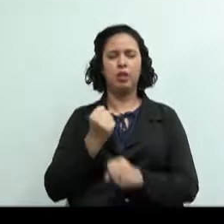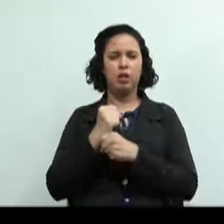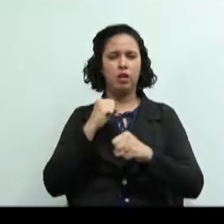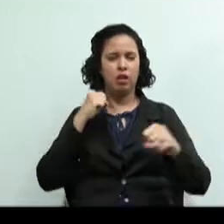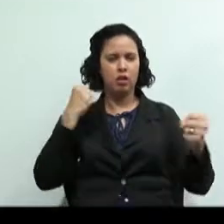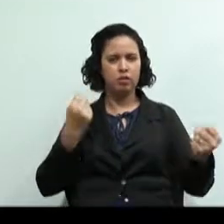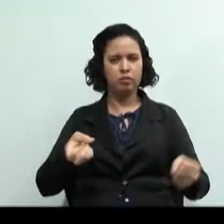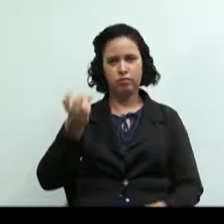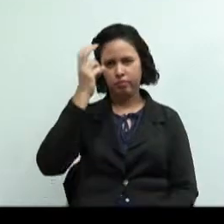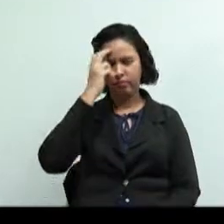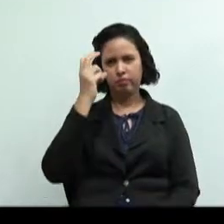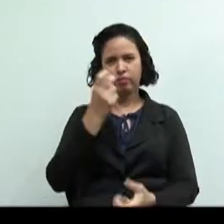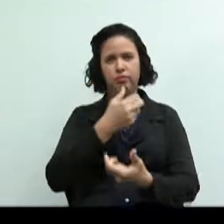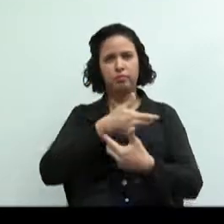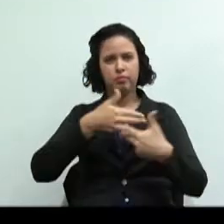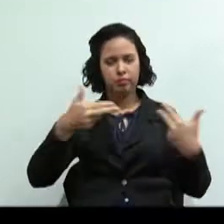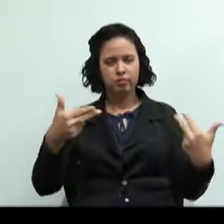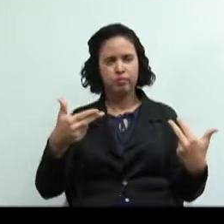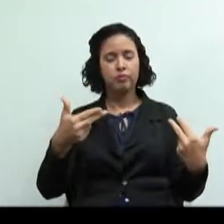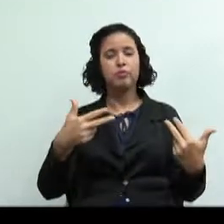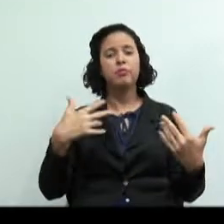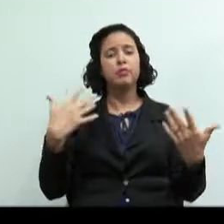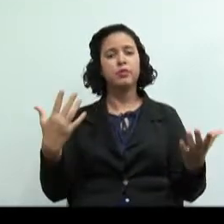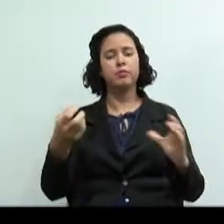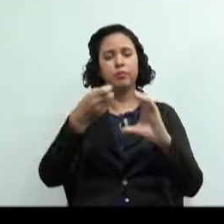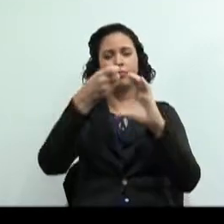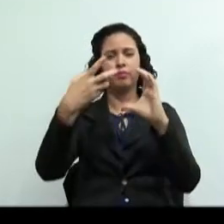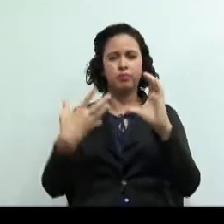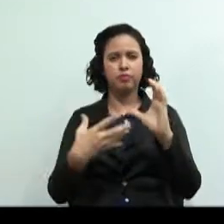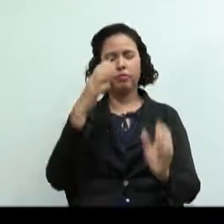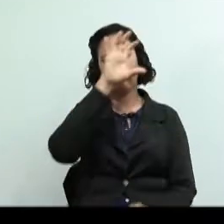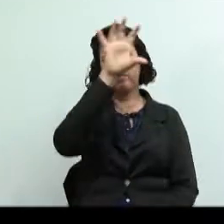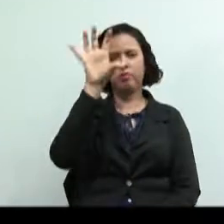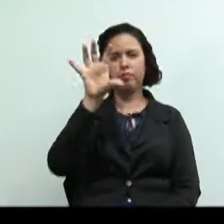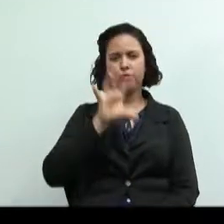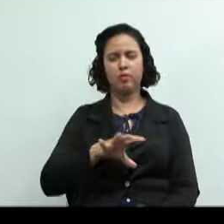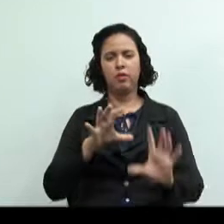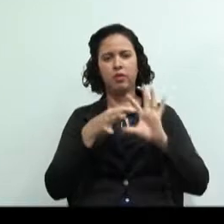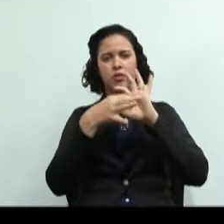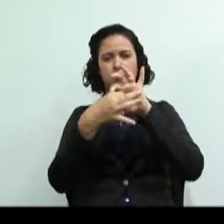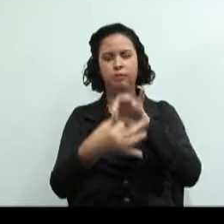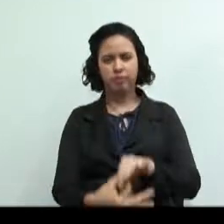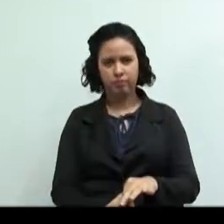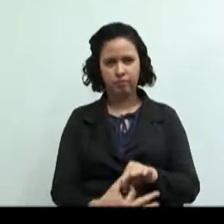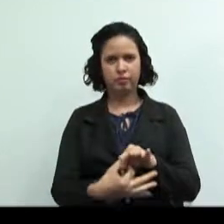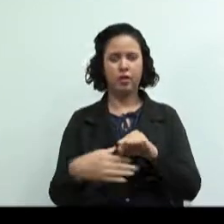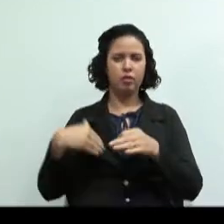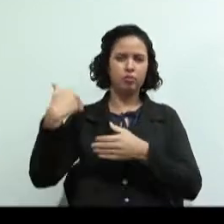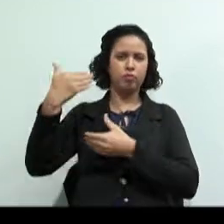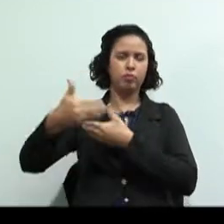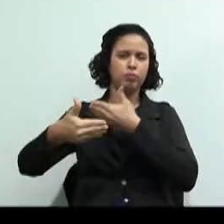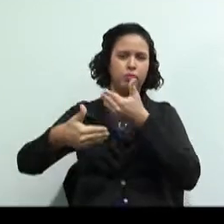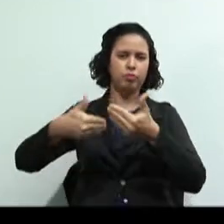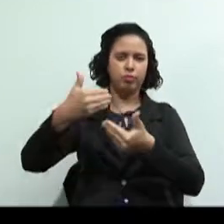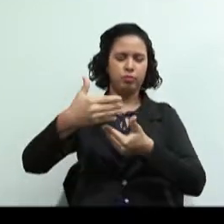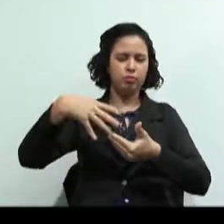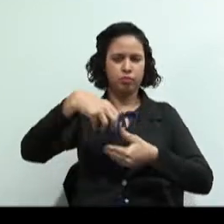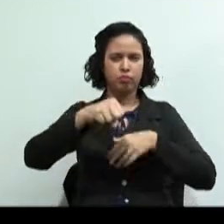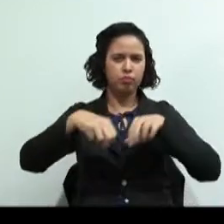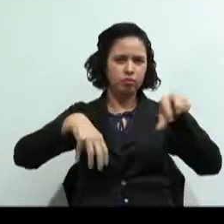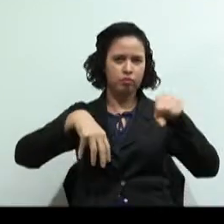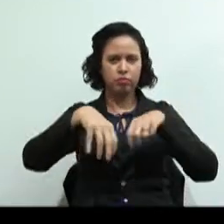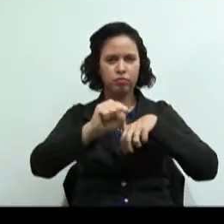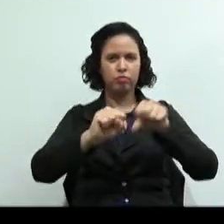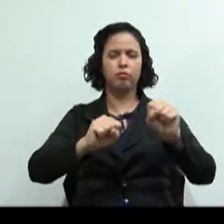Tais características regionais, como já comentamos, são ligadas aos processos de ocupação, ao uso econômico da